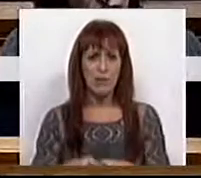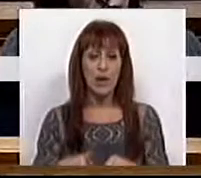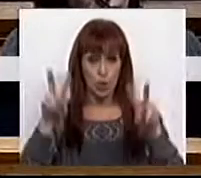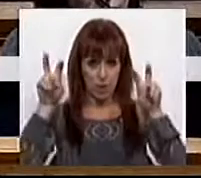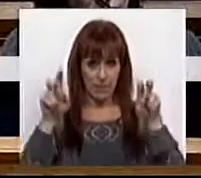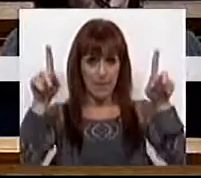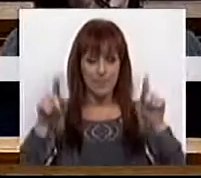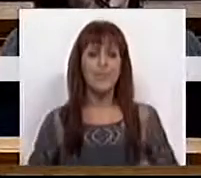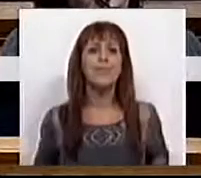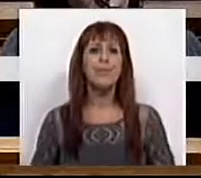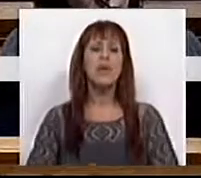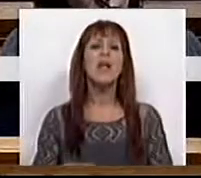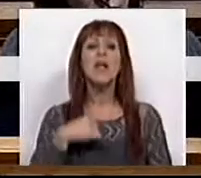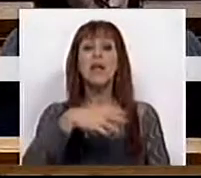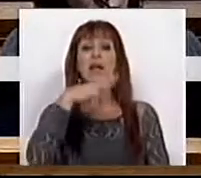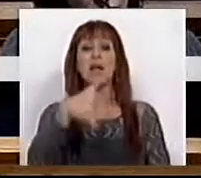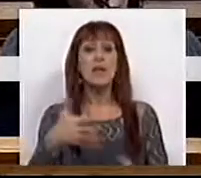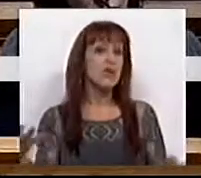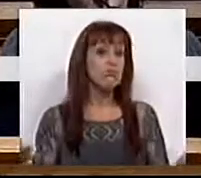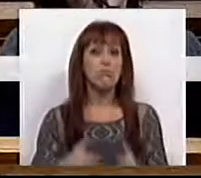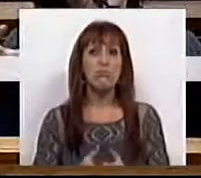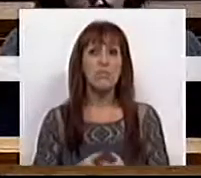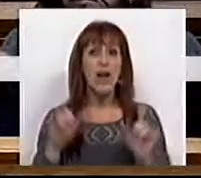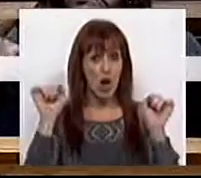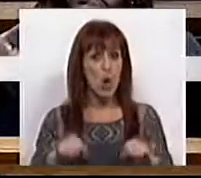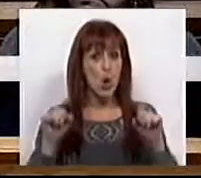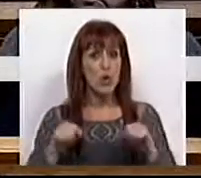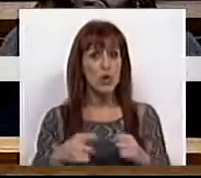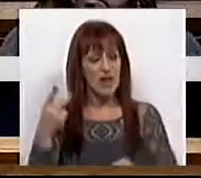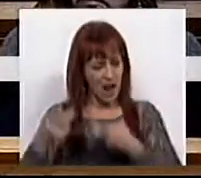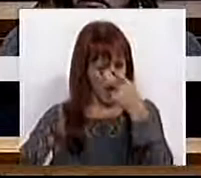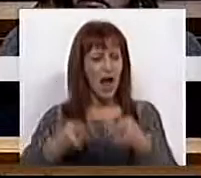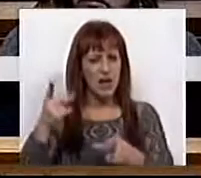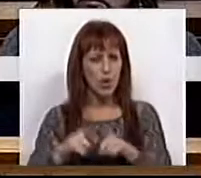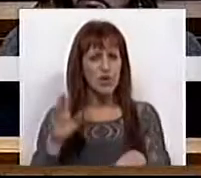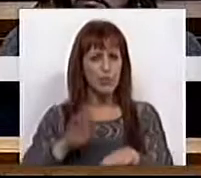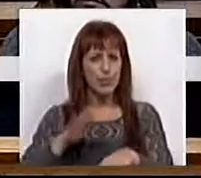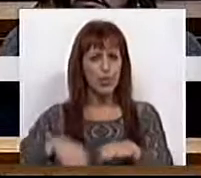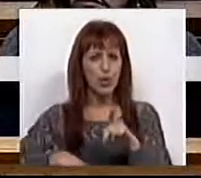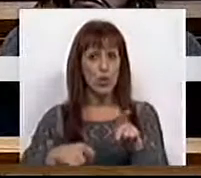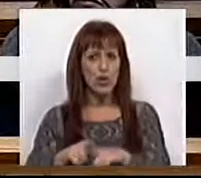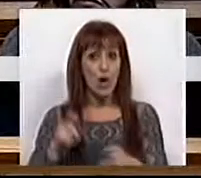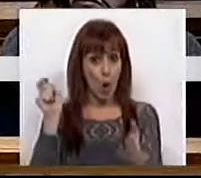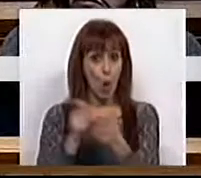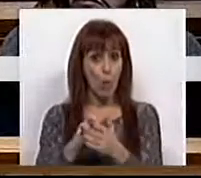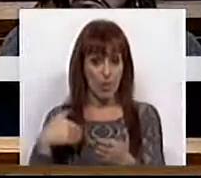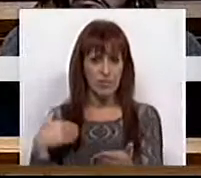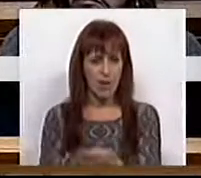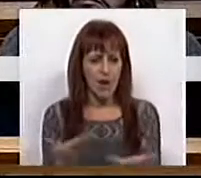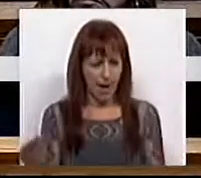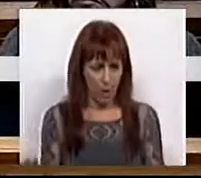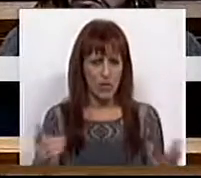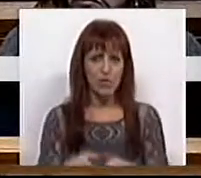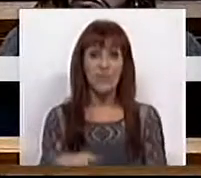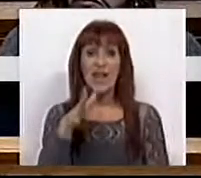pelo tema e manifestar concordância de análise relativamente ao ponto a que chegámos.